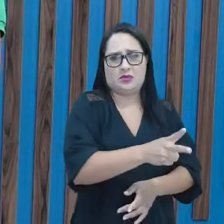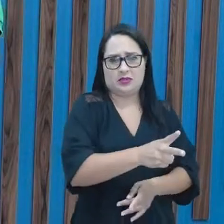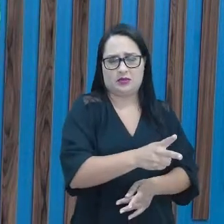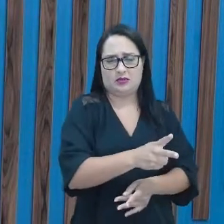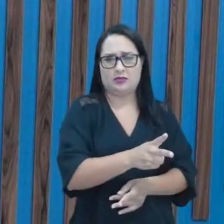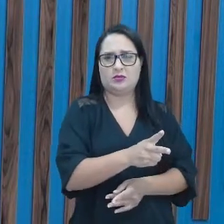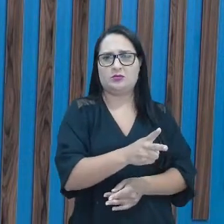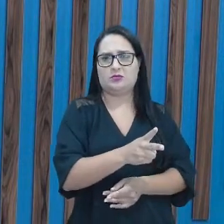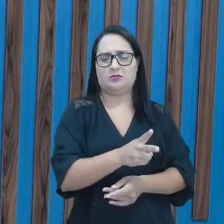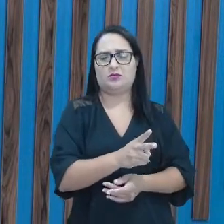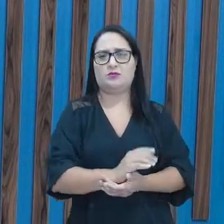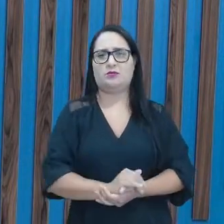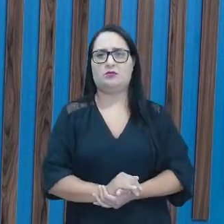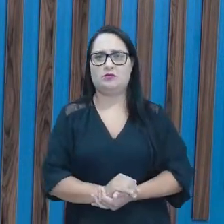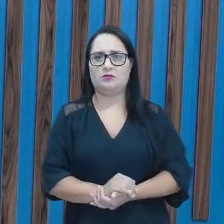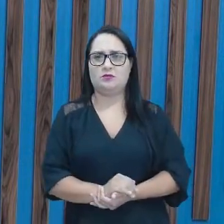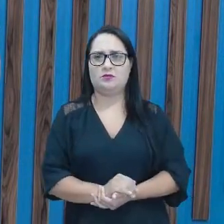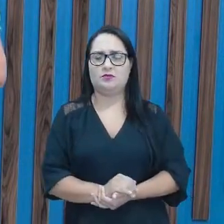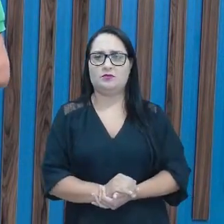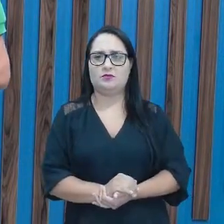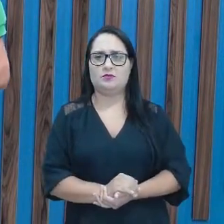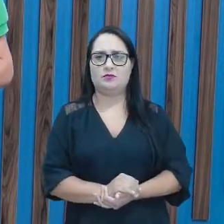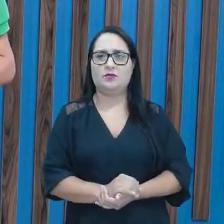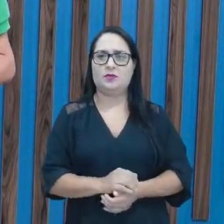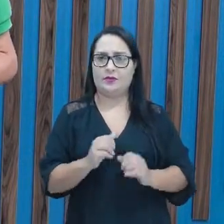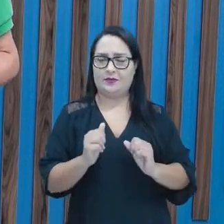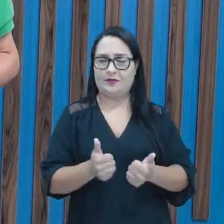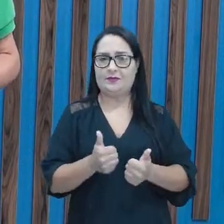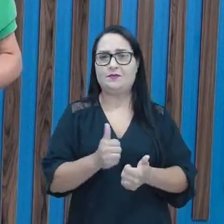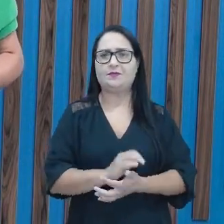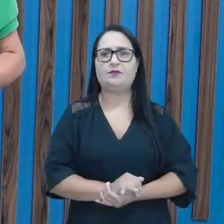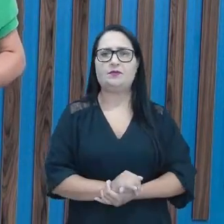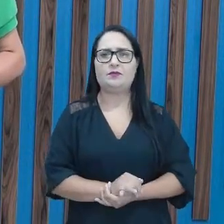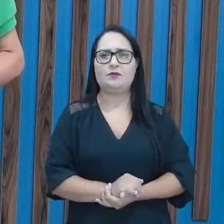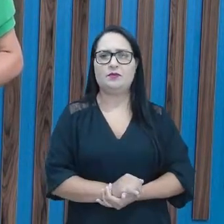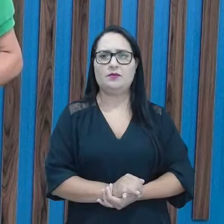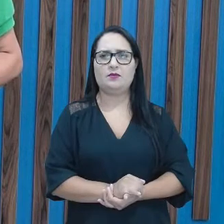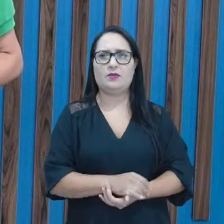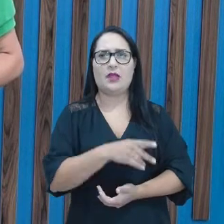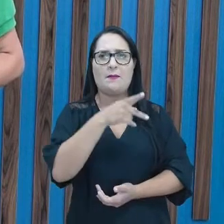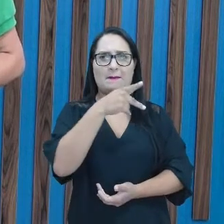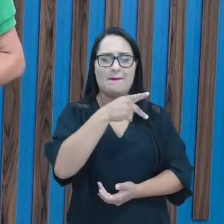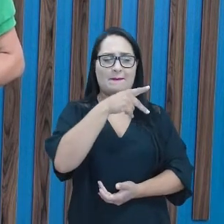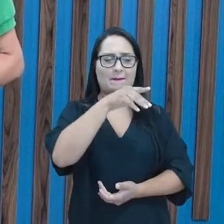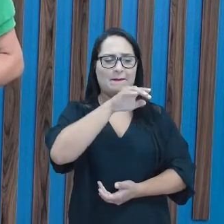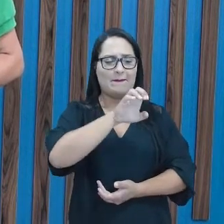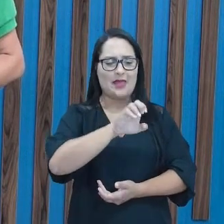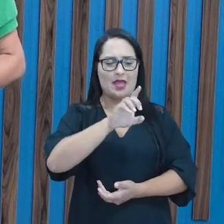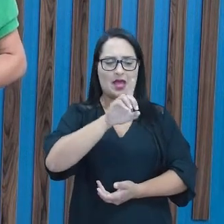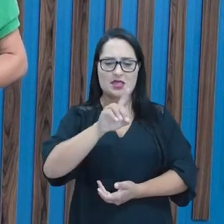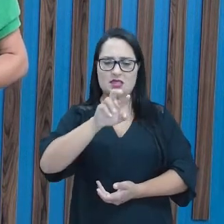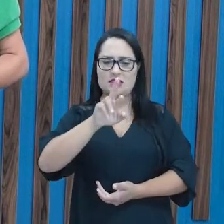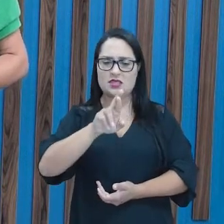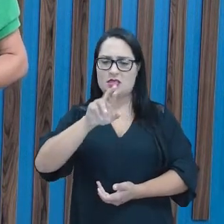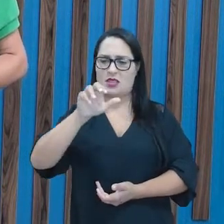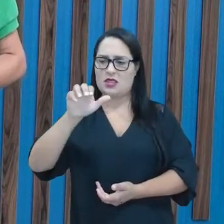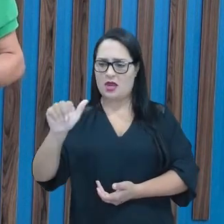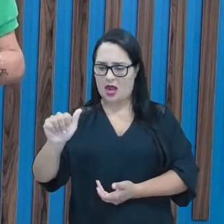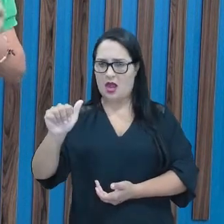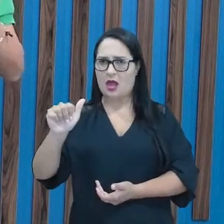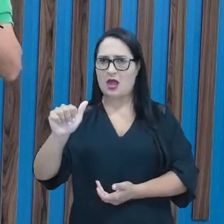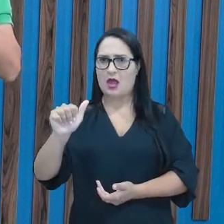que não separa são os inseparáveis, tá bom? Pé, drá. Eita, gente. Aí,